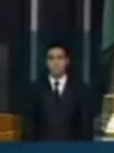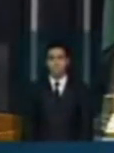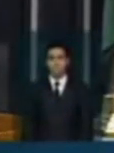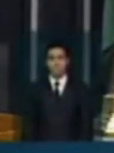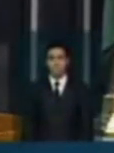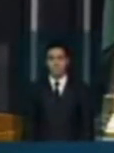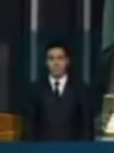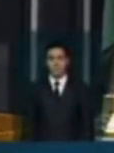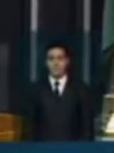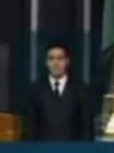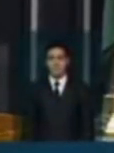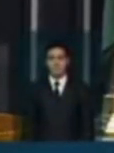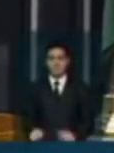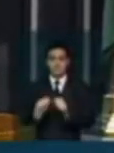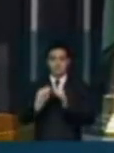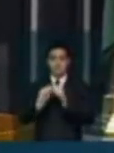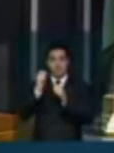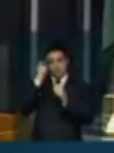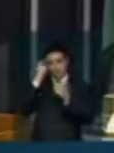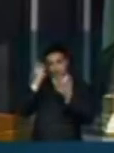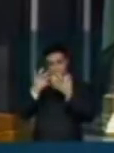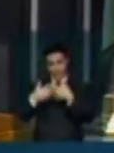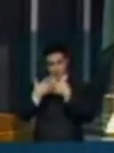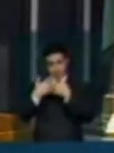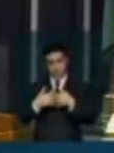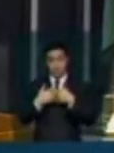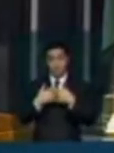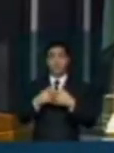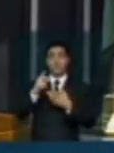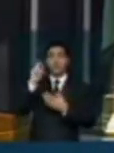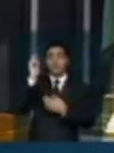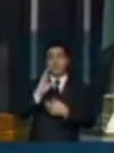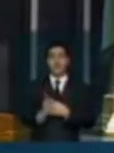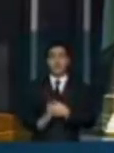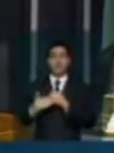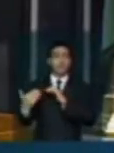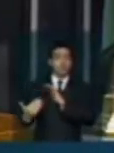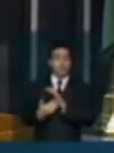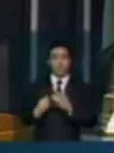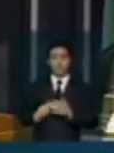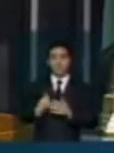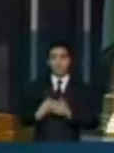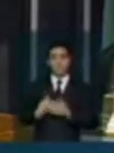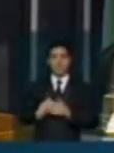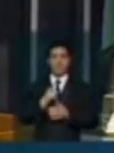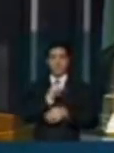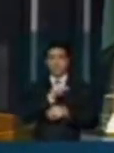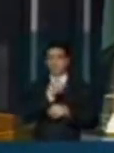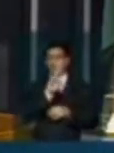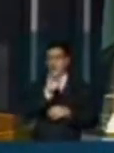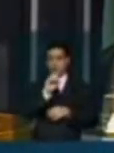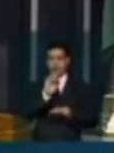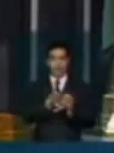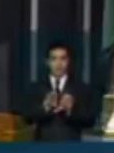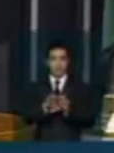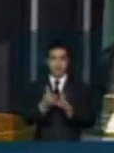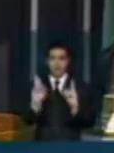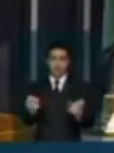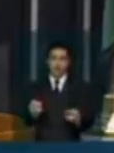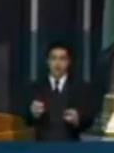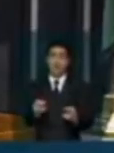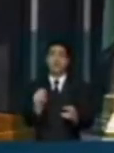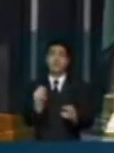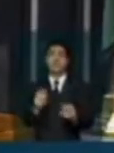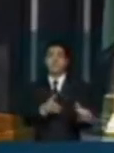Essa reflexão. Todo o Brasil viveu isso, o estado do Rio de Janeiro não foi diferente, um processo